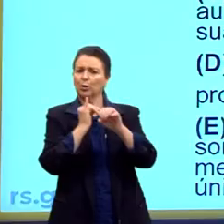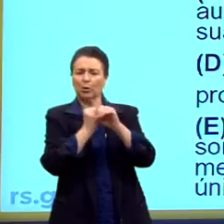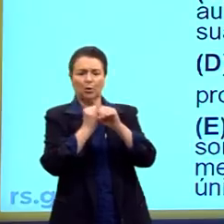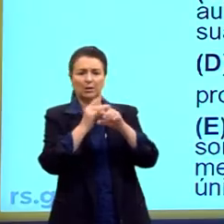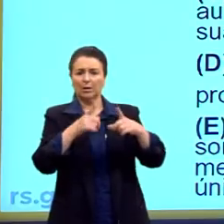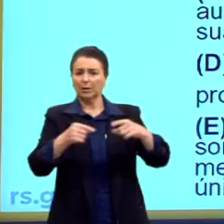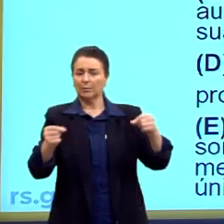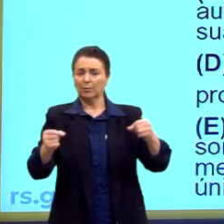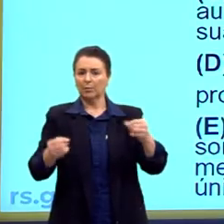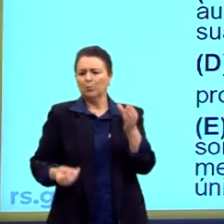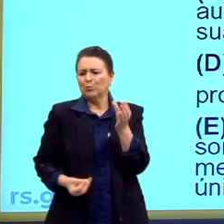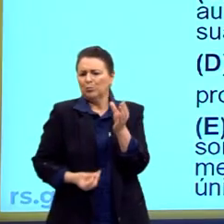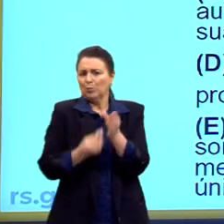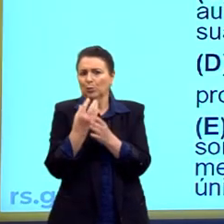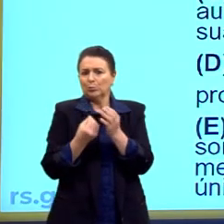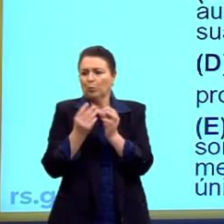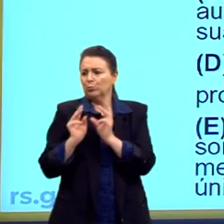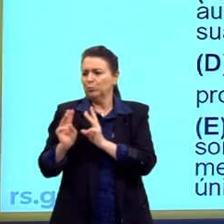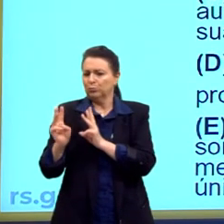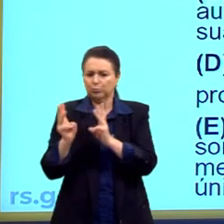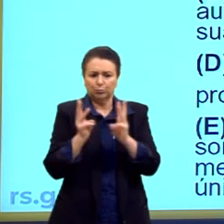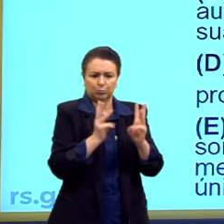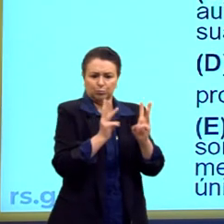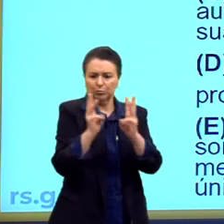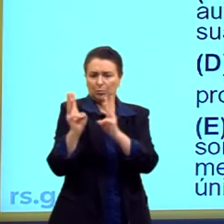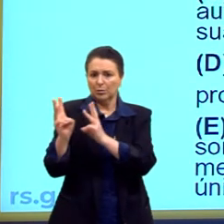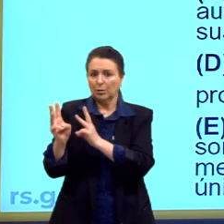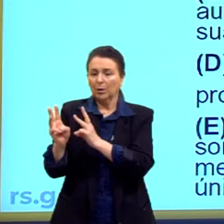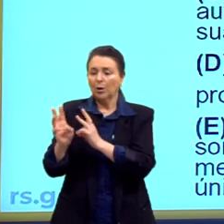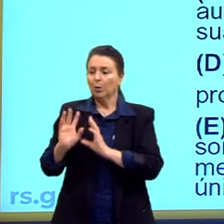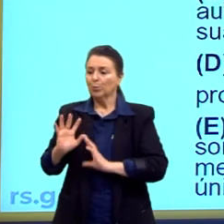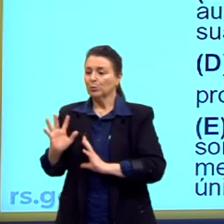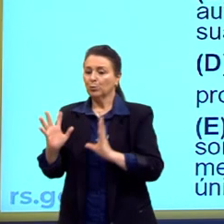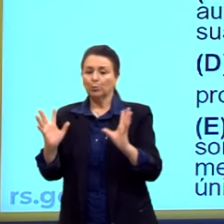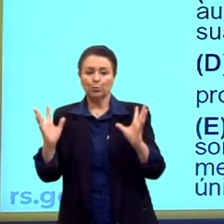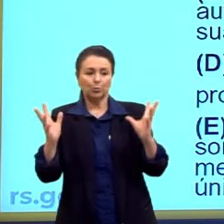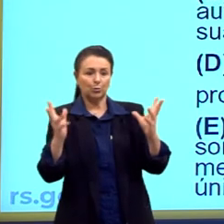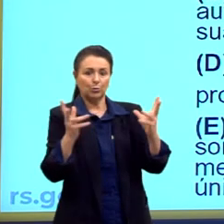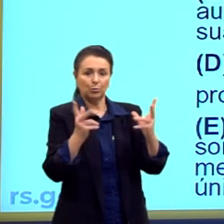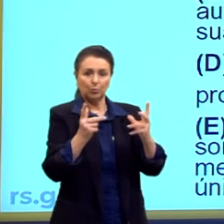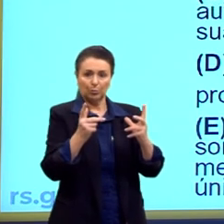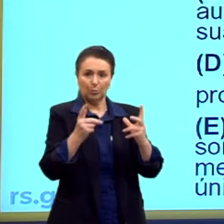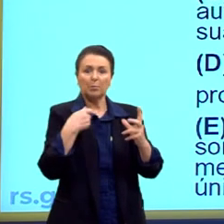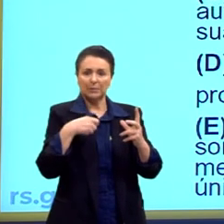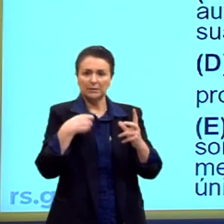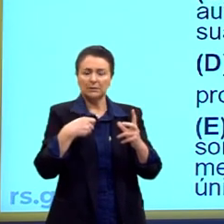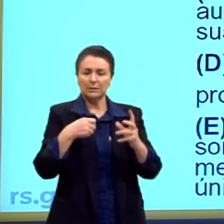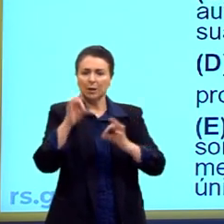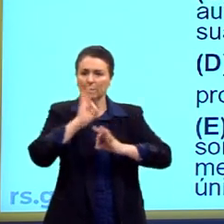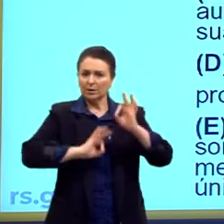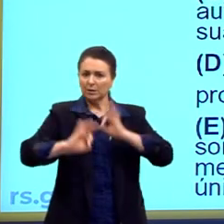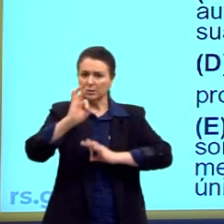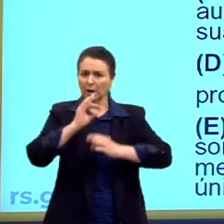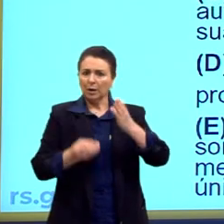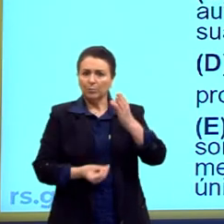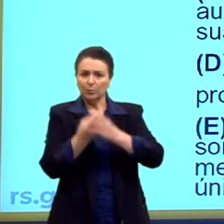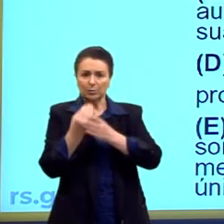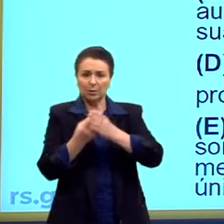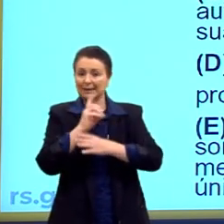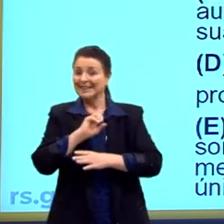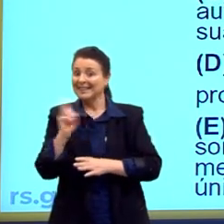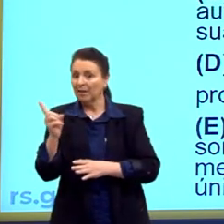pela produção em massa, pois o consumo condiciona toda a organização da produção, não é mais produção em massa, é por encomenda,